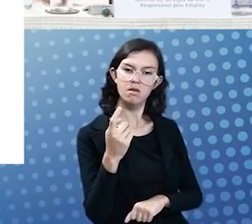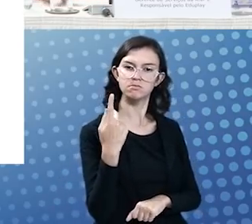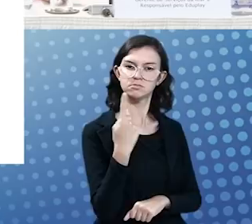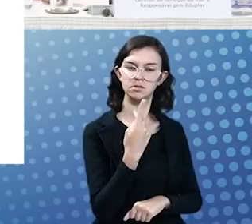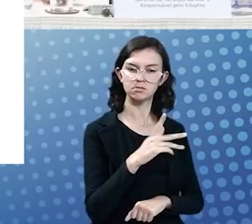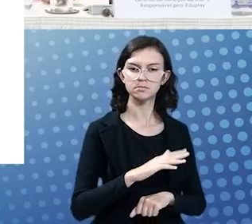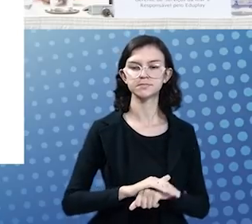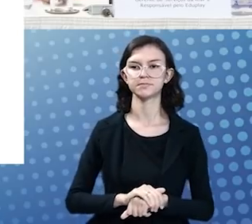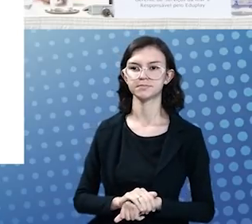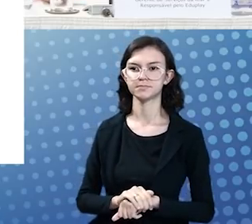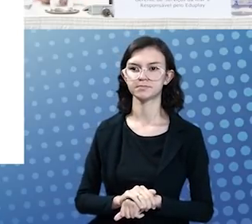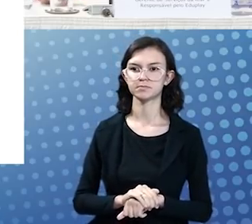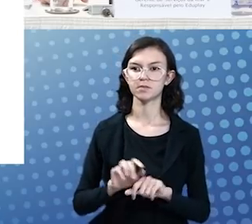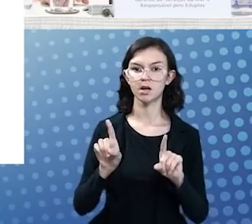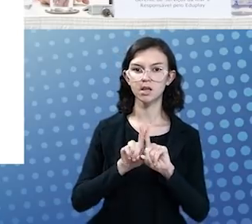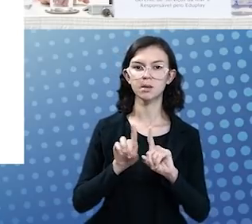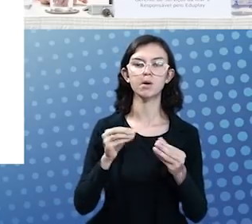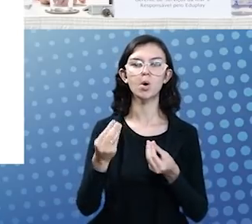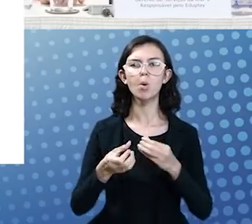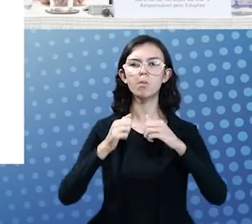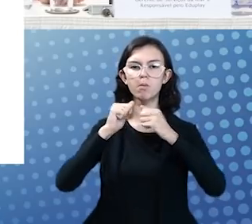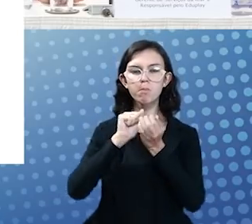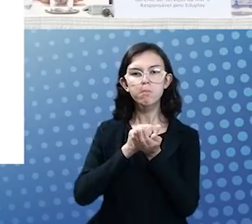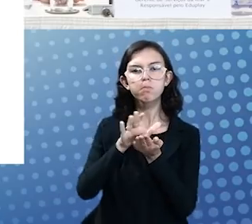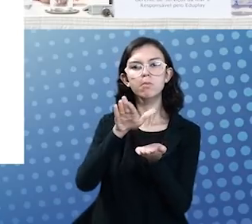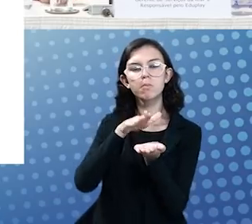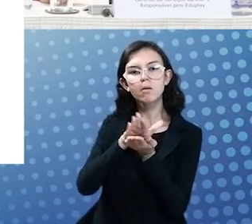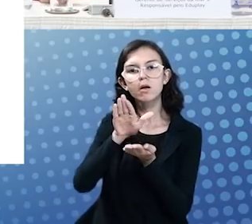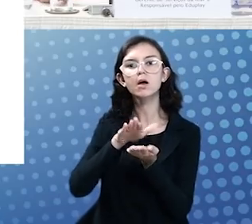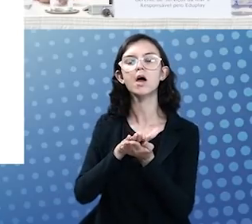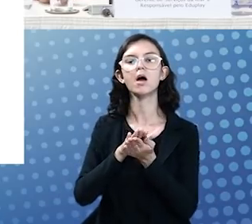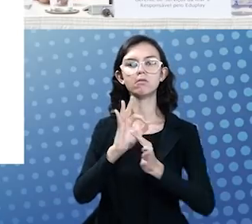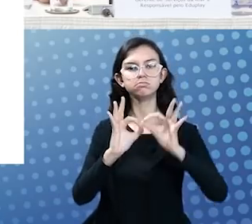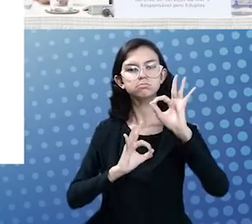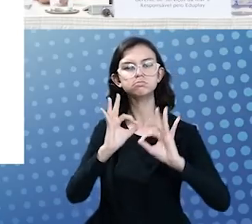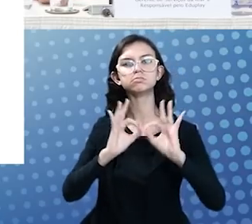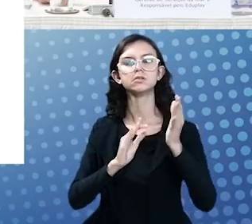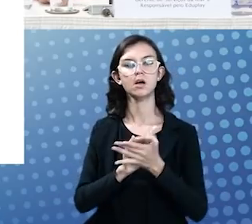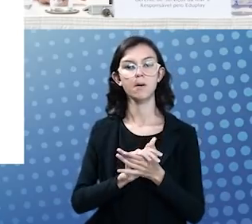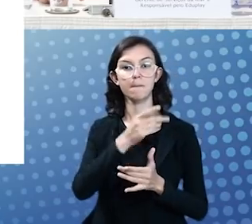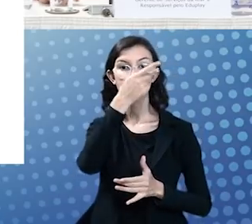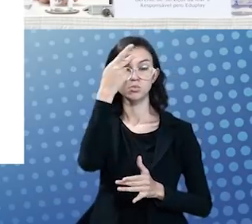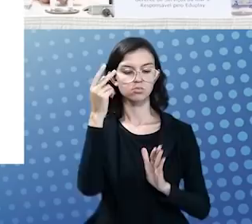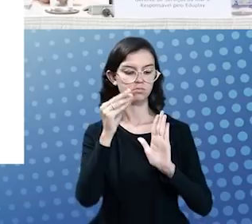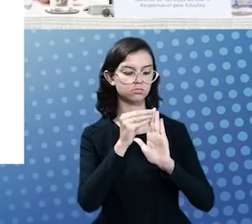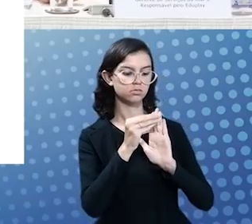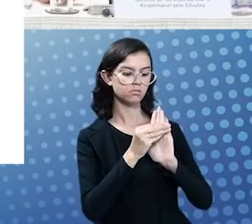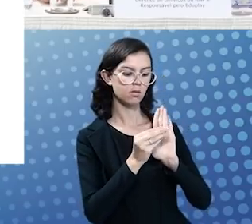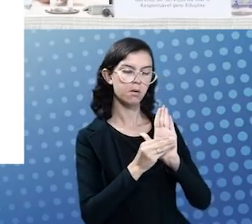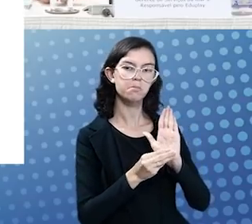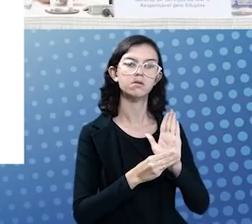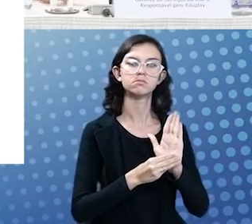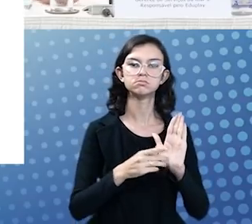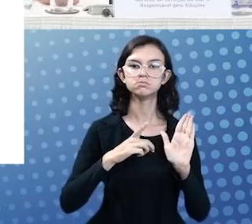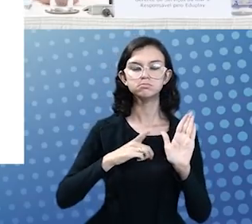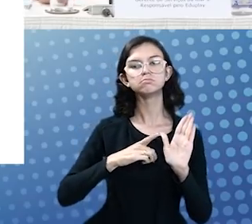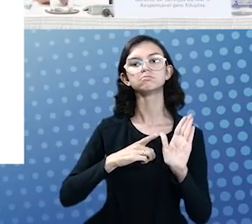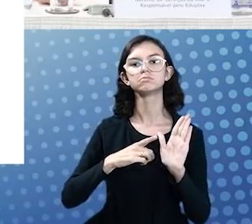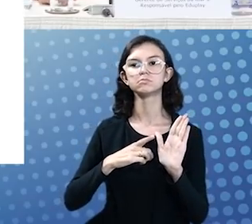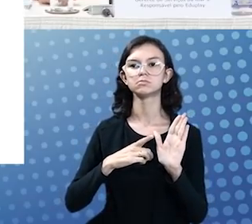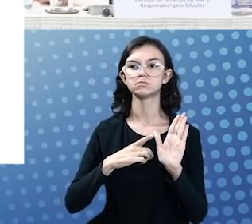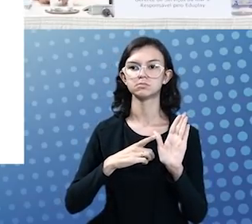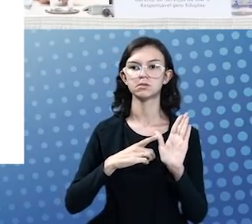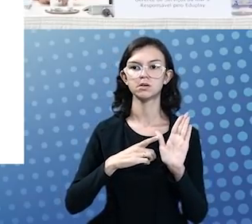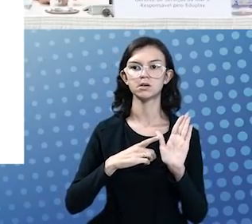que ele tem interesse. O gerenciamento e publicação desses vídeos, então, o usuário que é o conteúdo